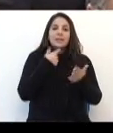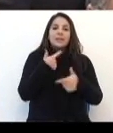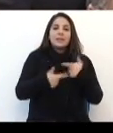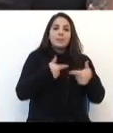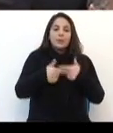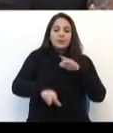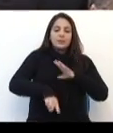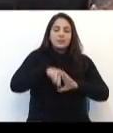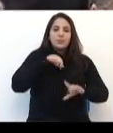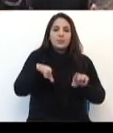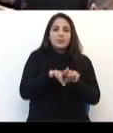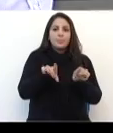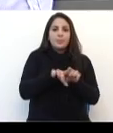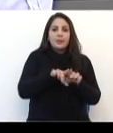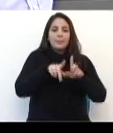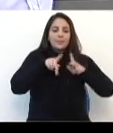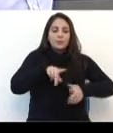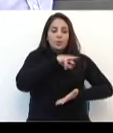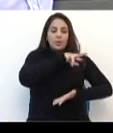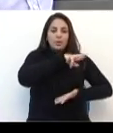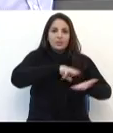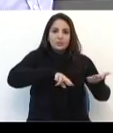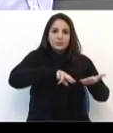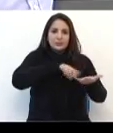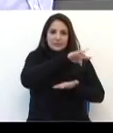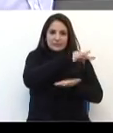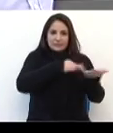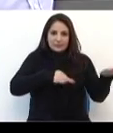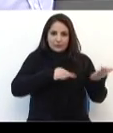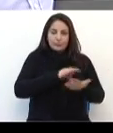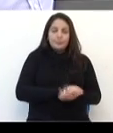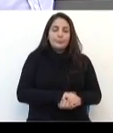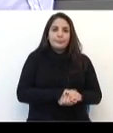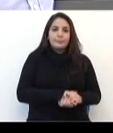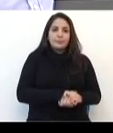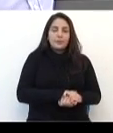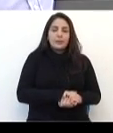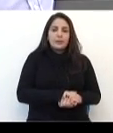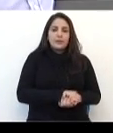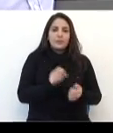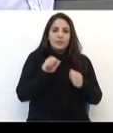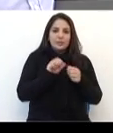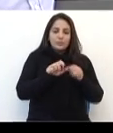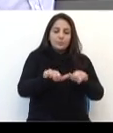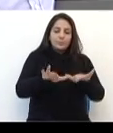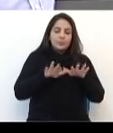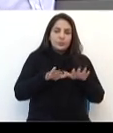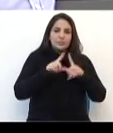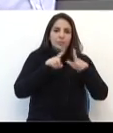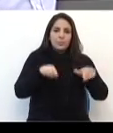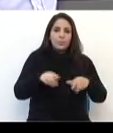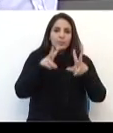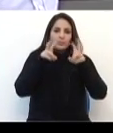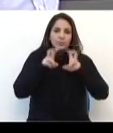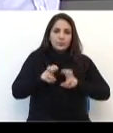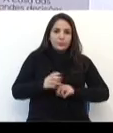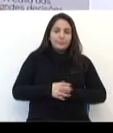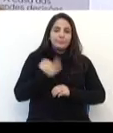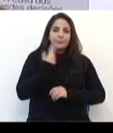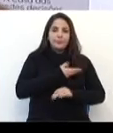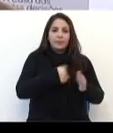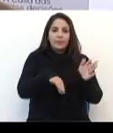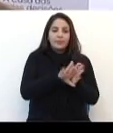e escolher o relator do texto. A previsão é que seja realizada uma audiência pública sobre o assunto.